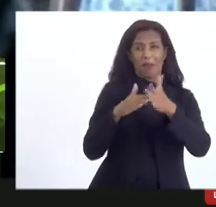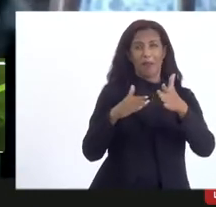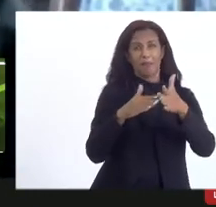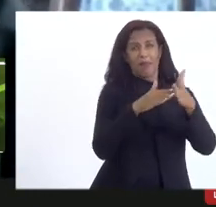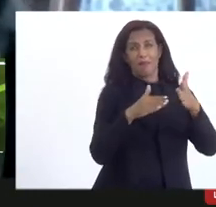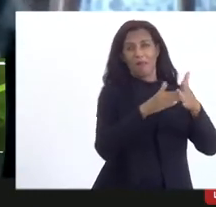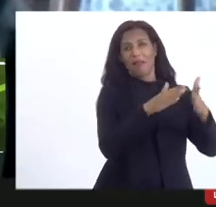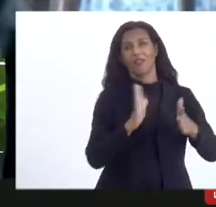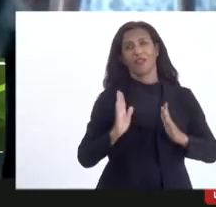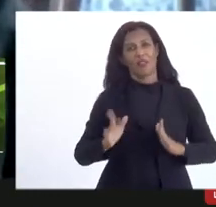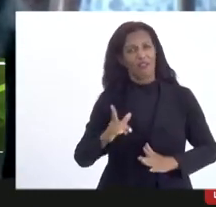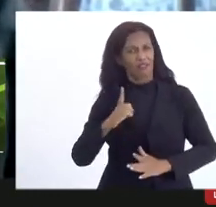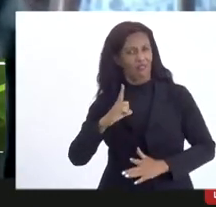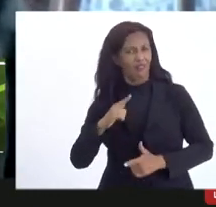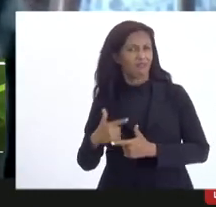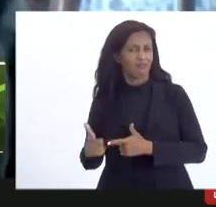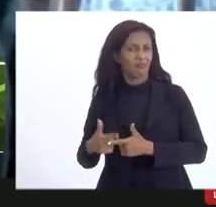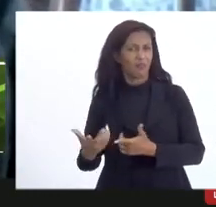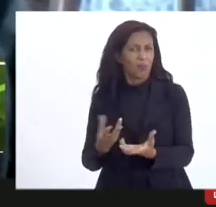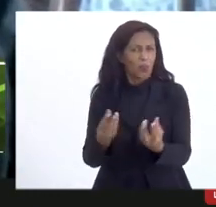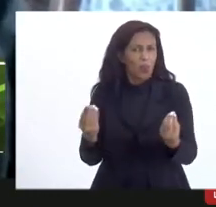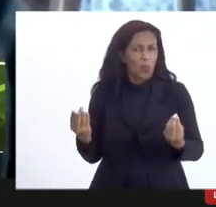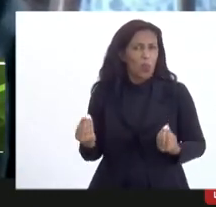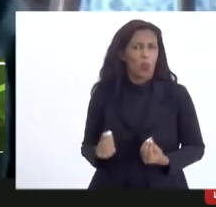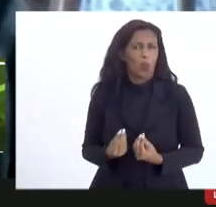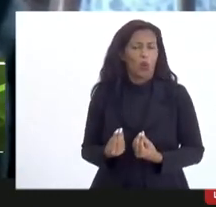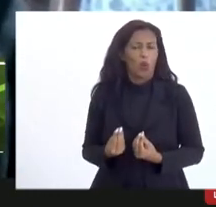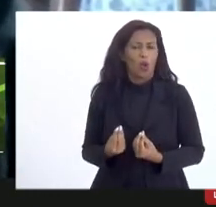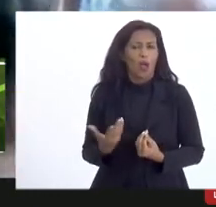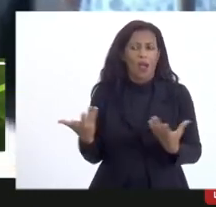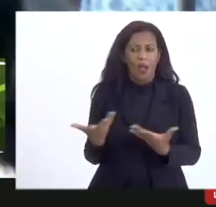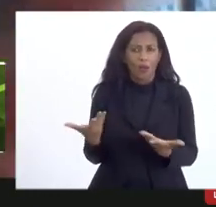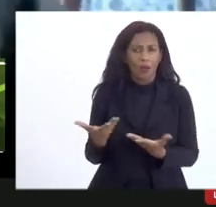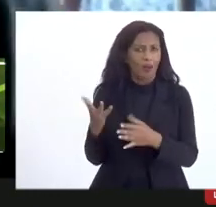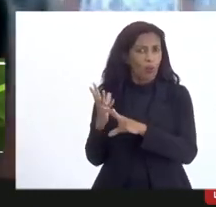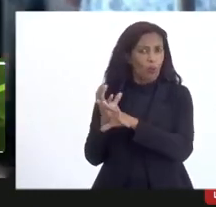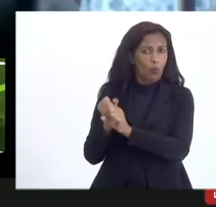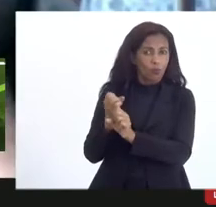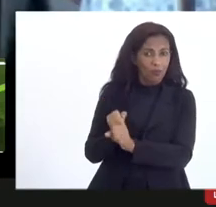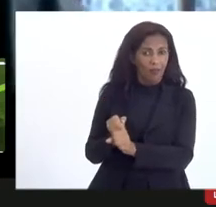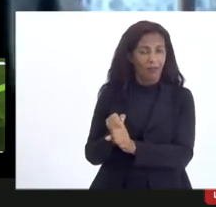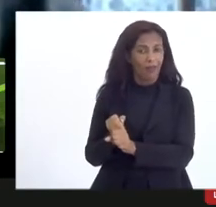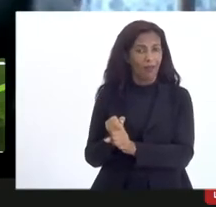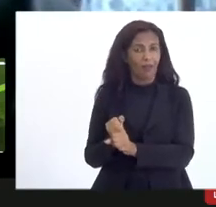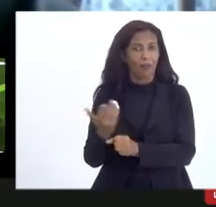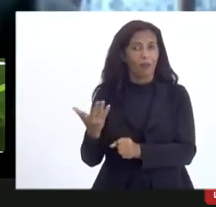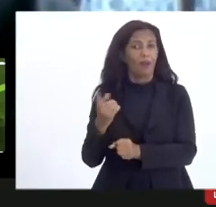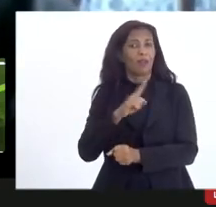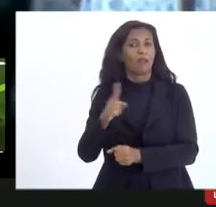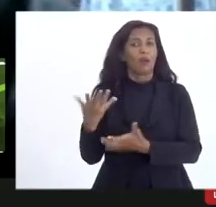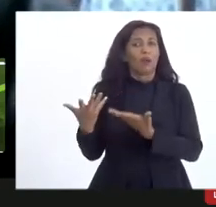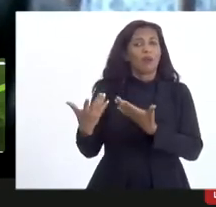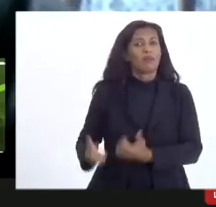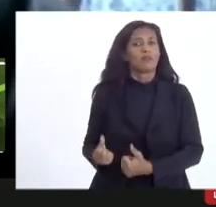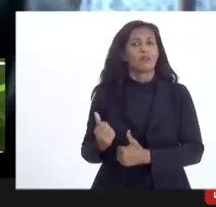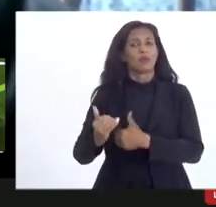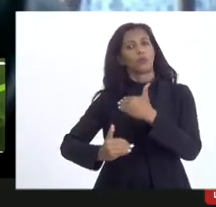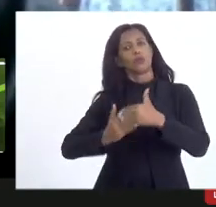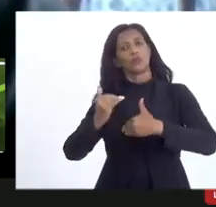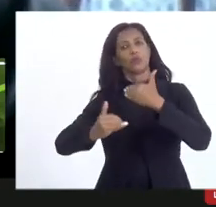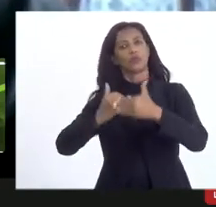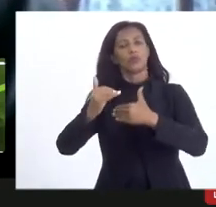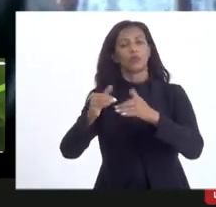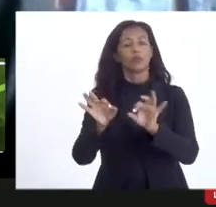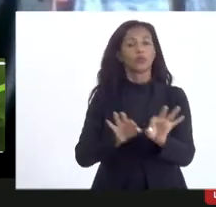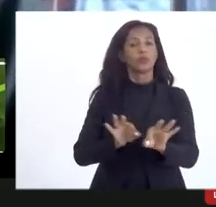obstáculos de burocracia contábil para não permitir o desenvolvimento de